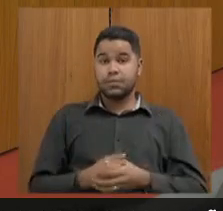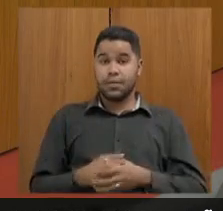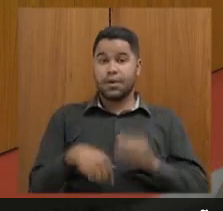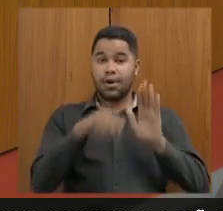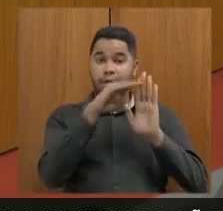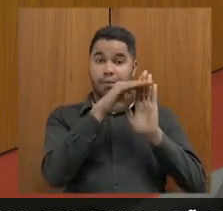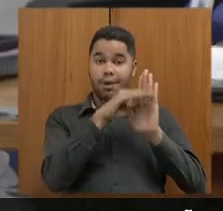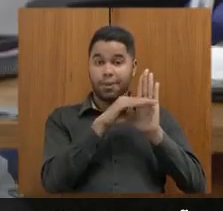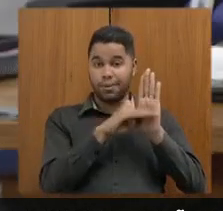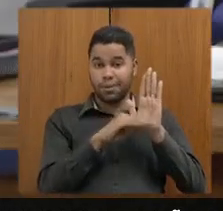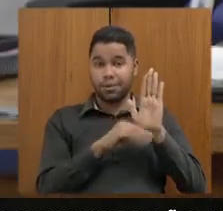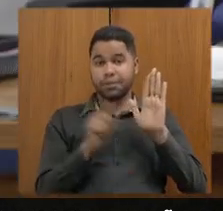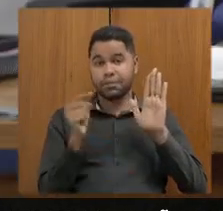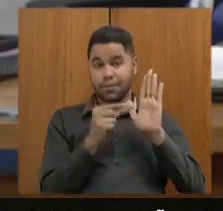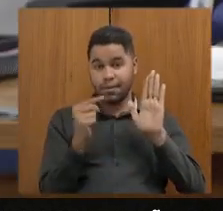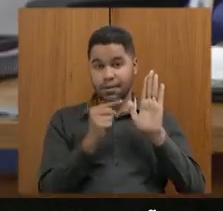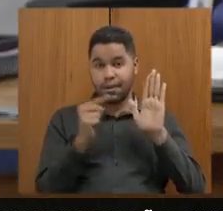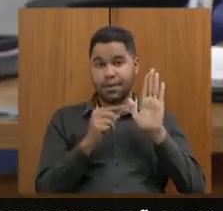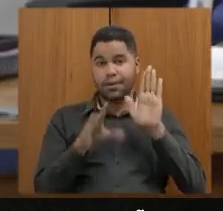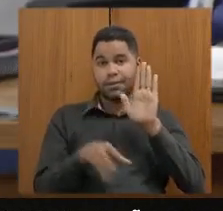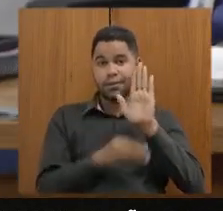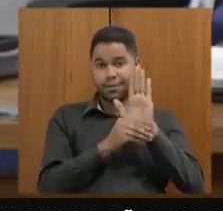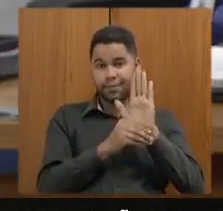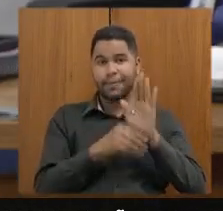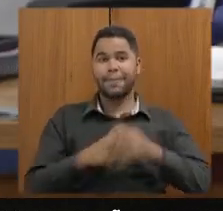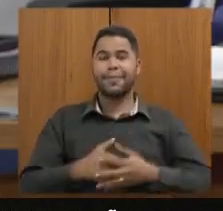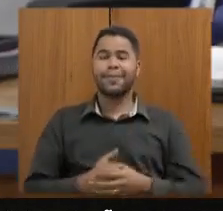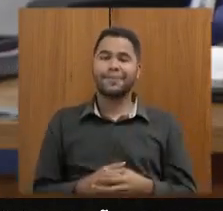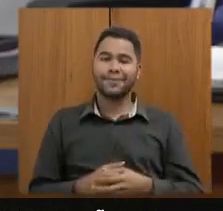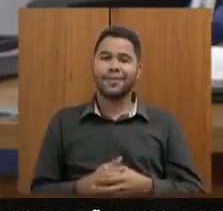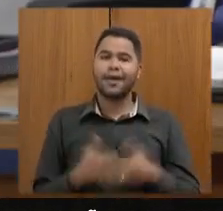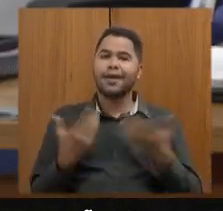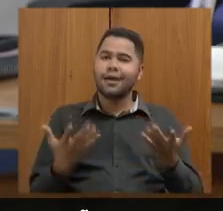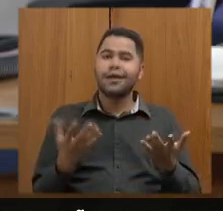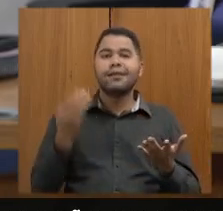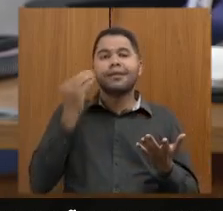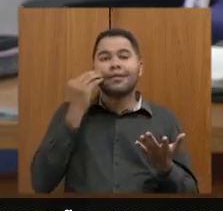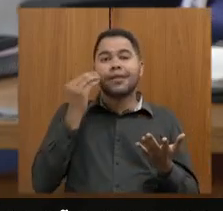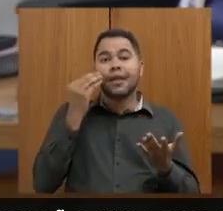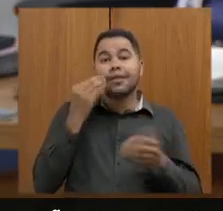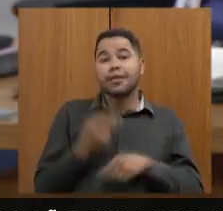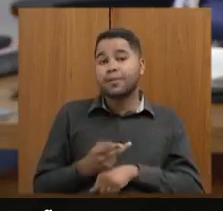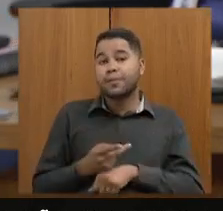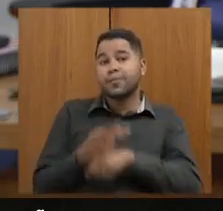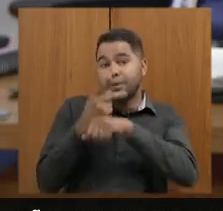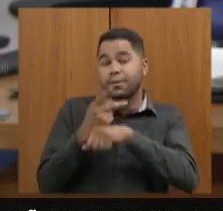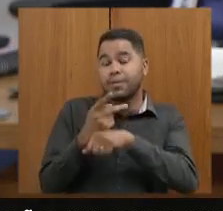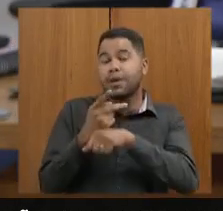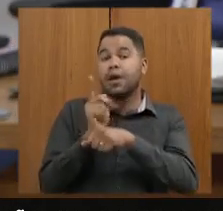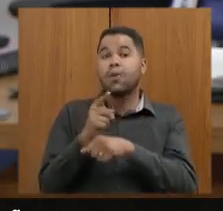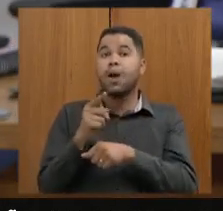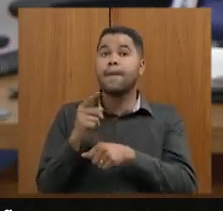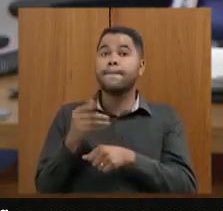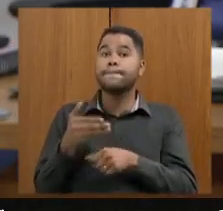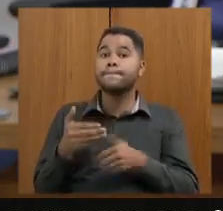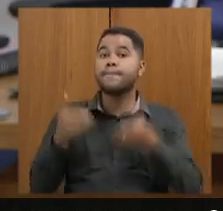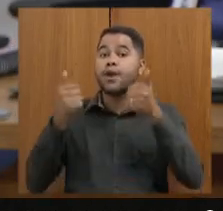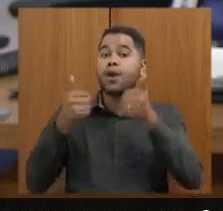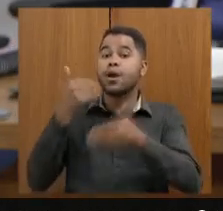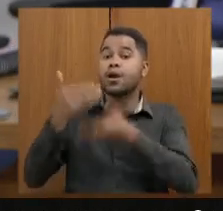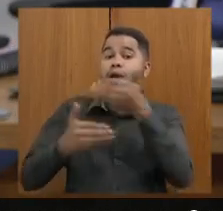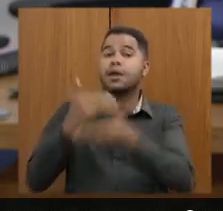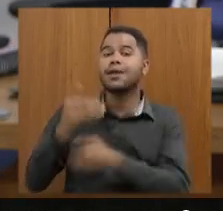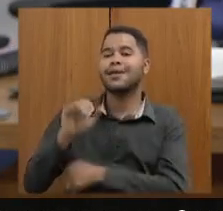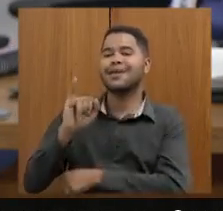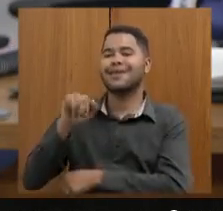programa que eu faço a destinação das emendas parlamentares a corrida do saber a gente busca premiar as escolas com as maiores evoluções no IDEB